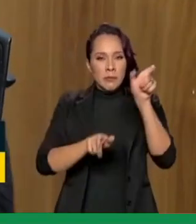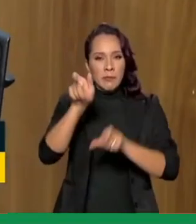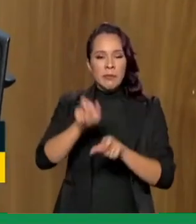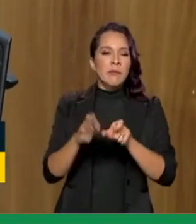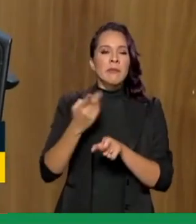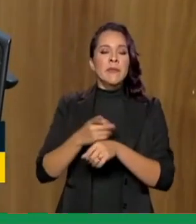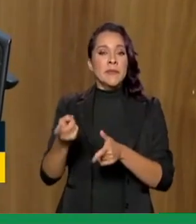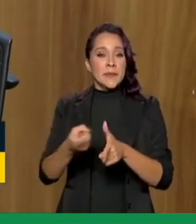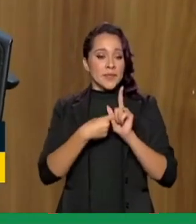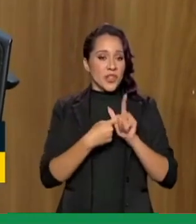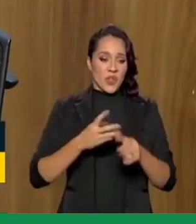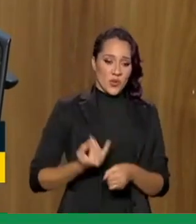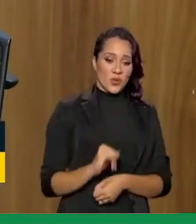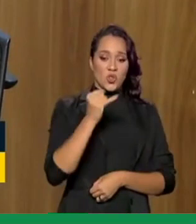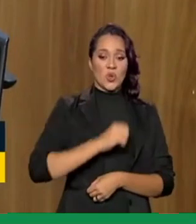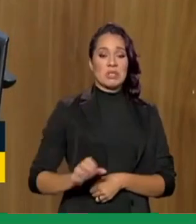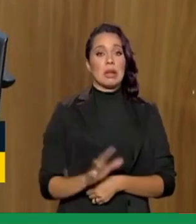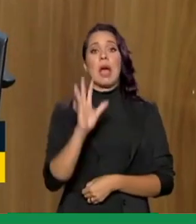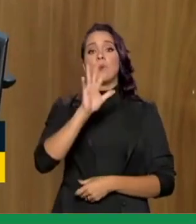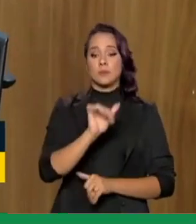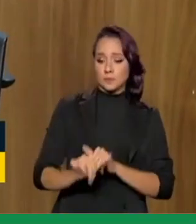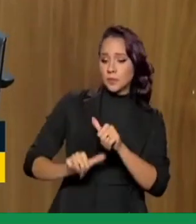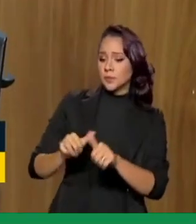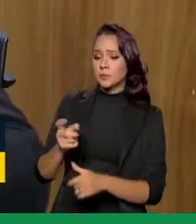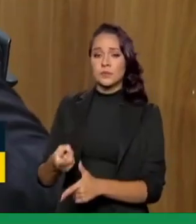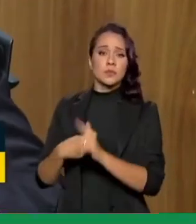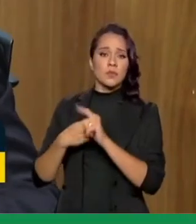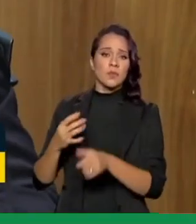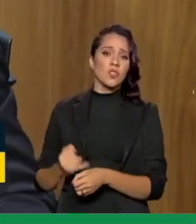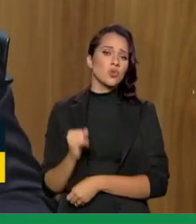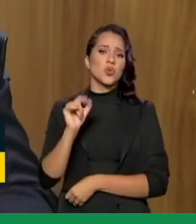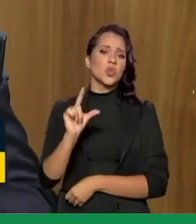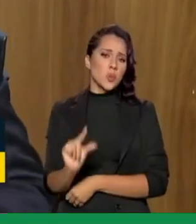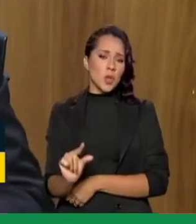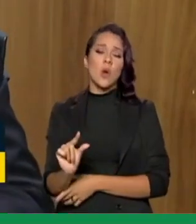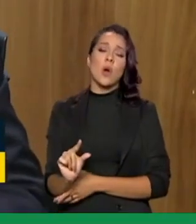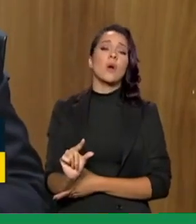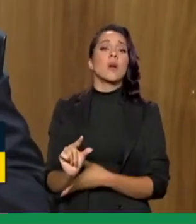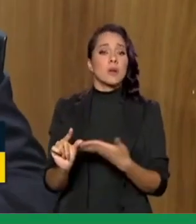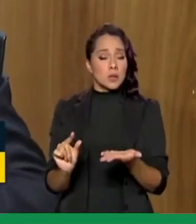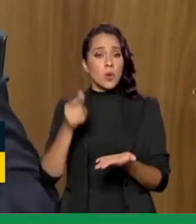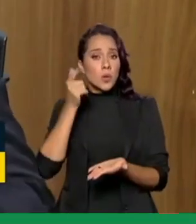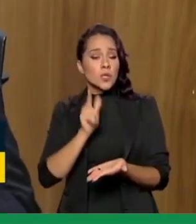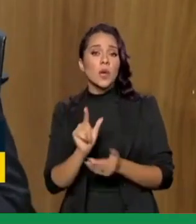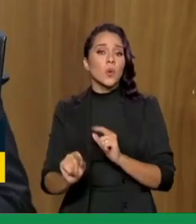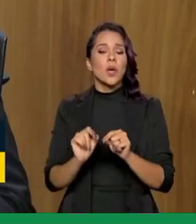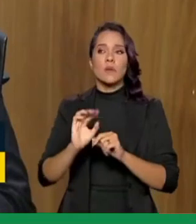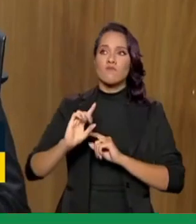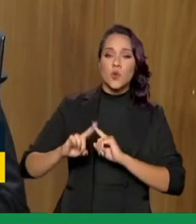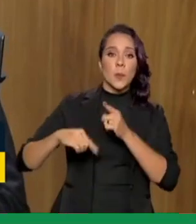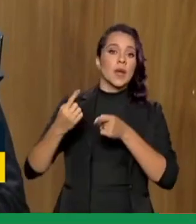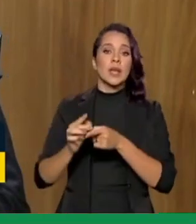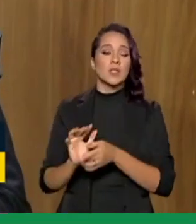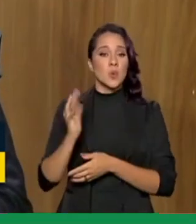troquem uma dívida com juros muito mais altos por uma dívida com juros mais baixos, e a partir daí consiga superar